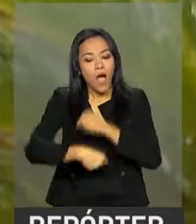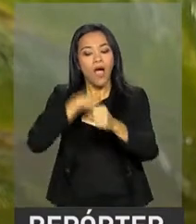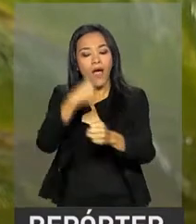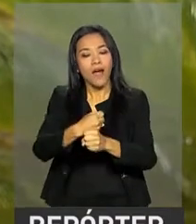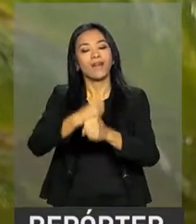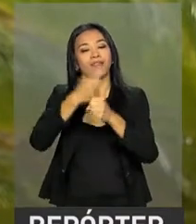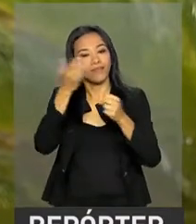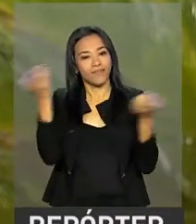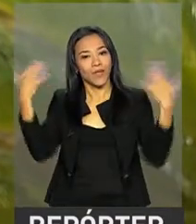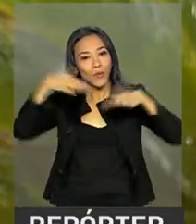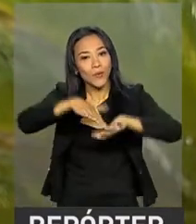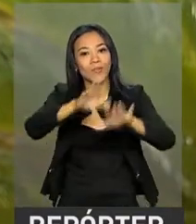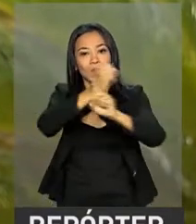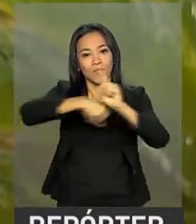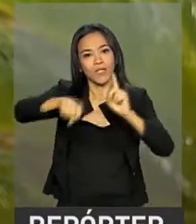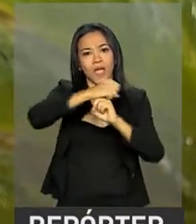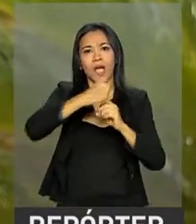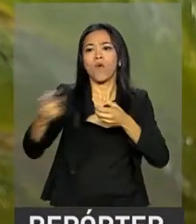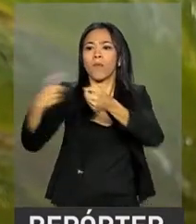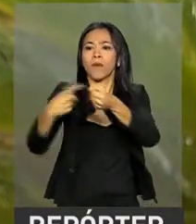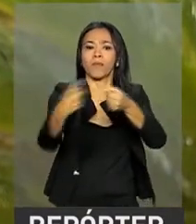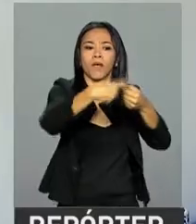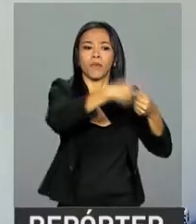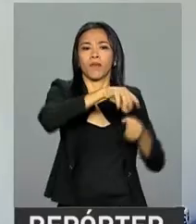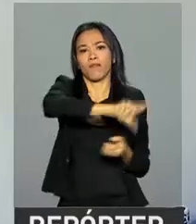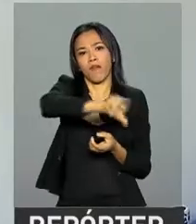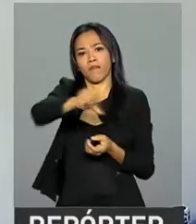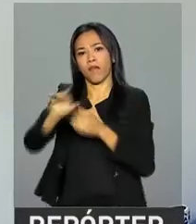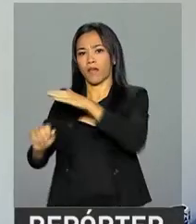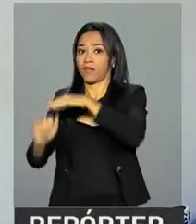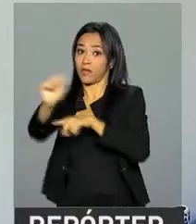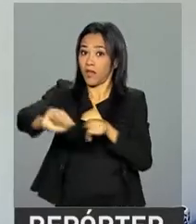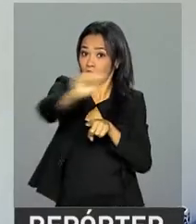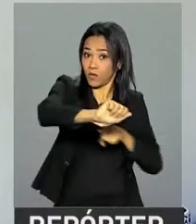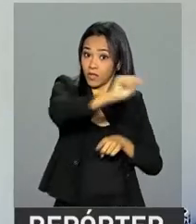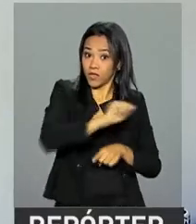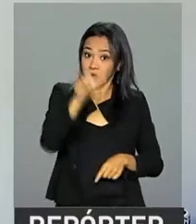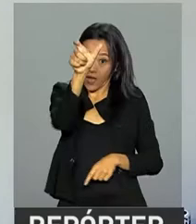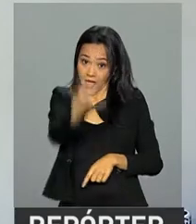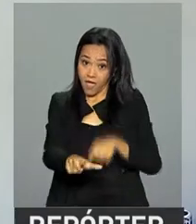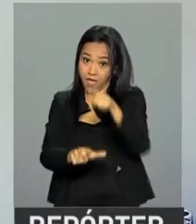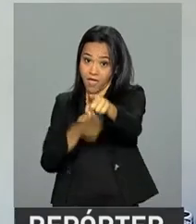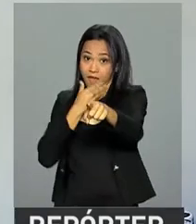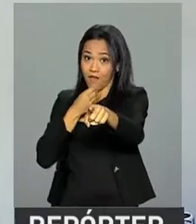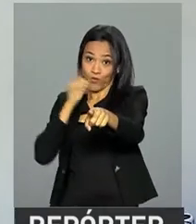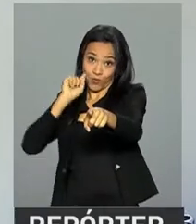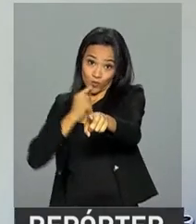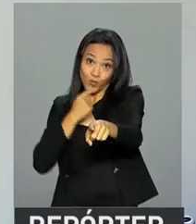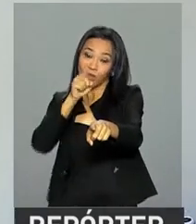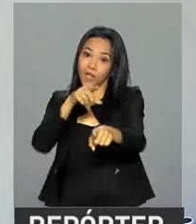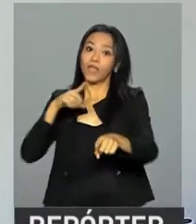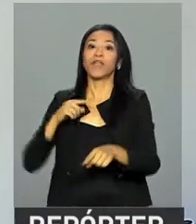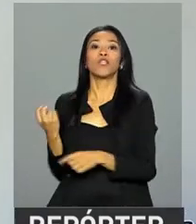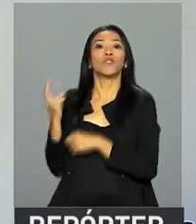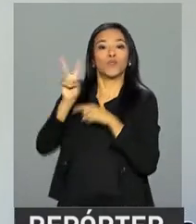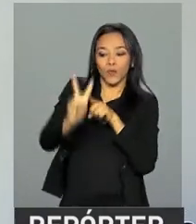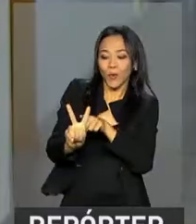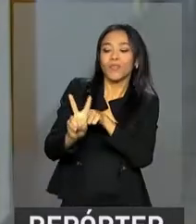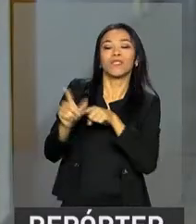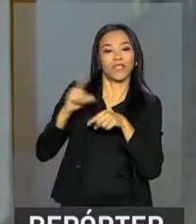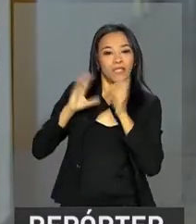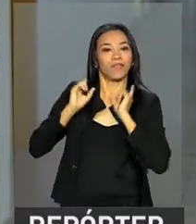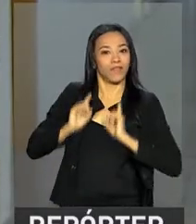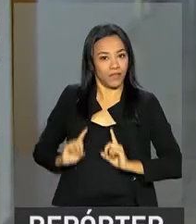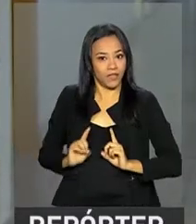social em parceria com várias instituições. A empresa de Cláudio emprega mais dois funcionários com deficiência.